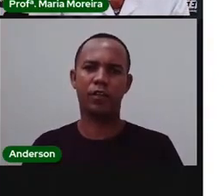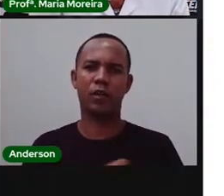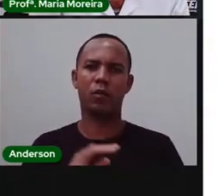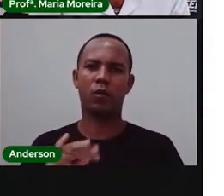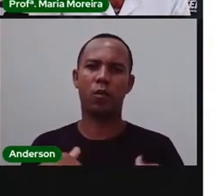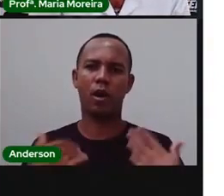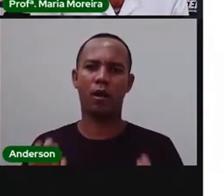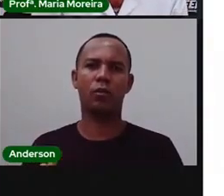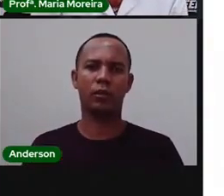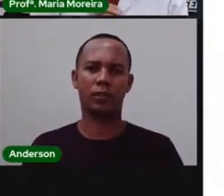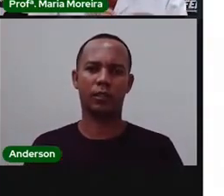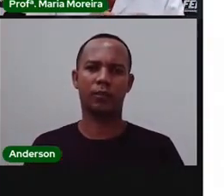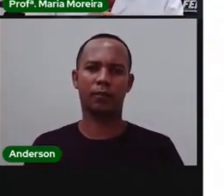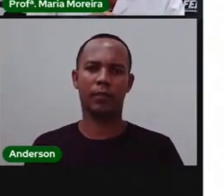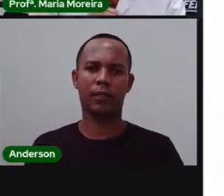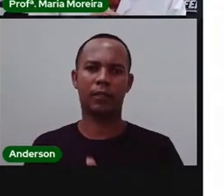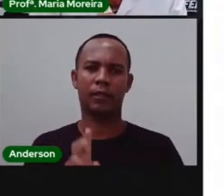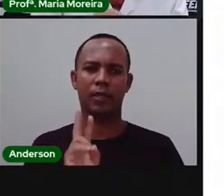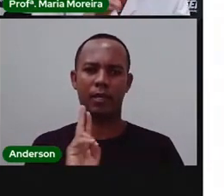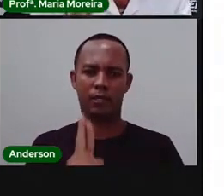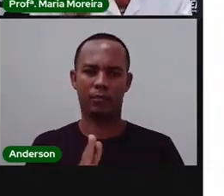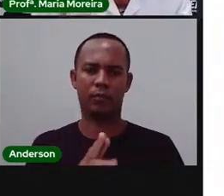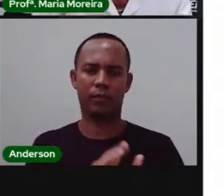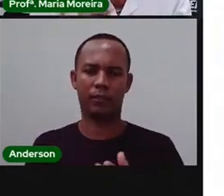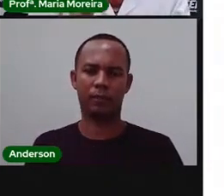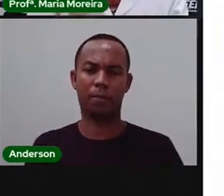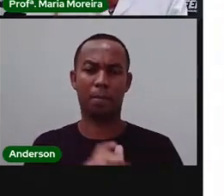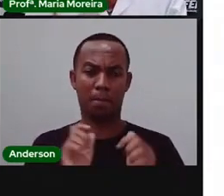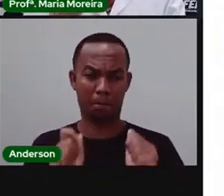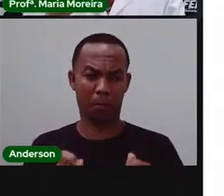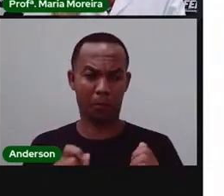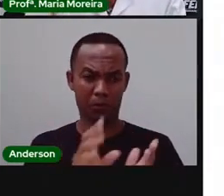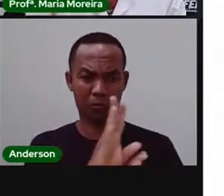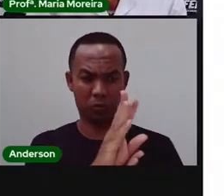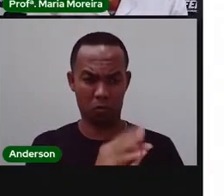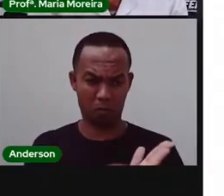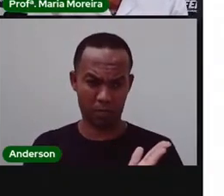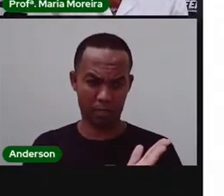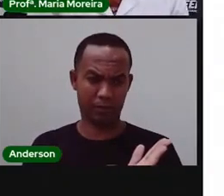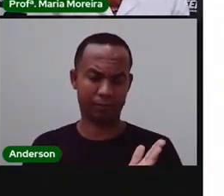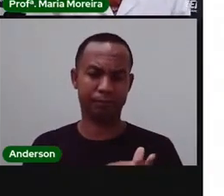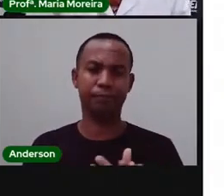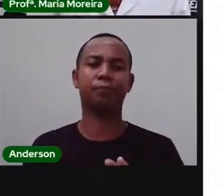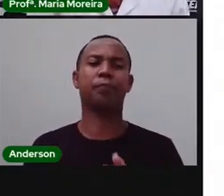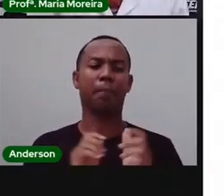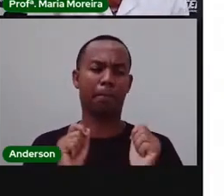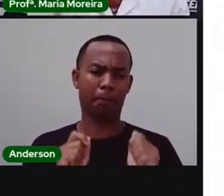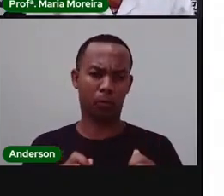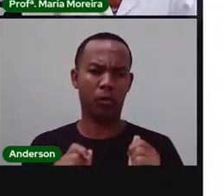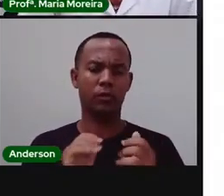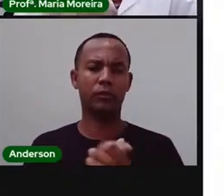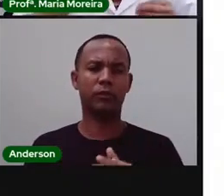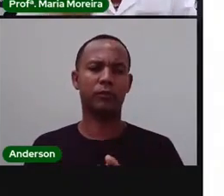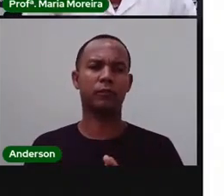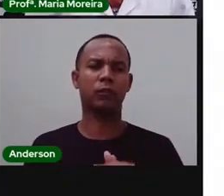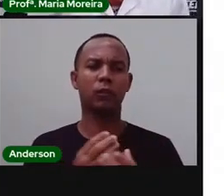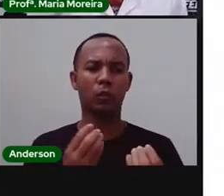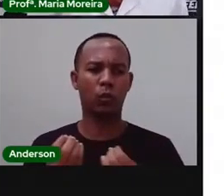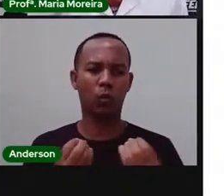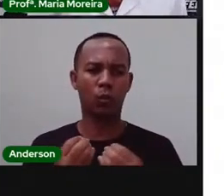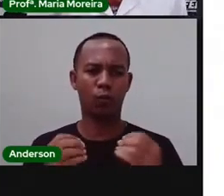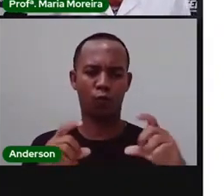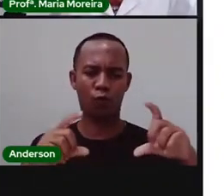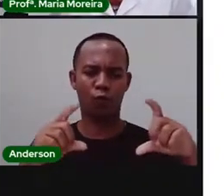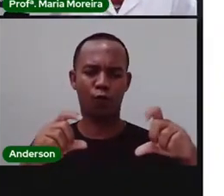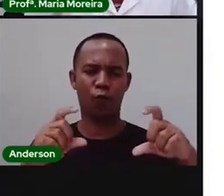isso aqui Você Ah, eu tenho Eu posso copiar no caderno E responder? Pode E aí depois eu faço como? Tira uma